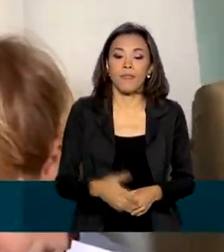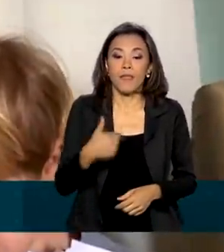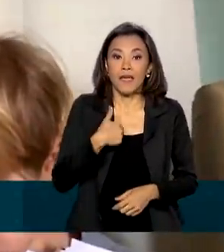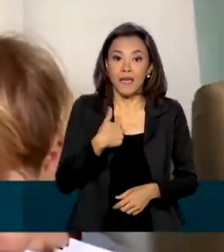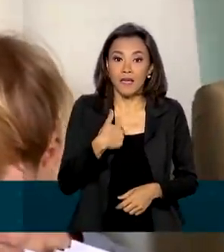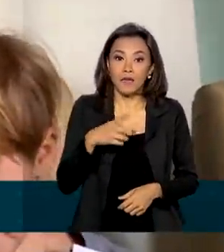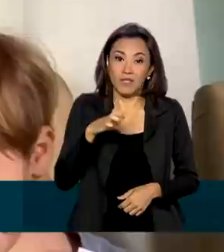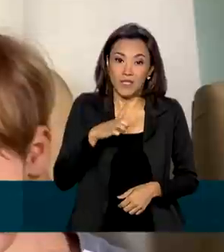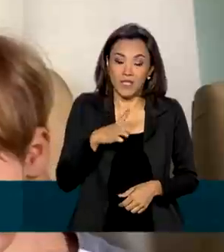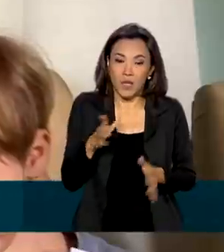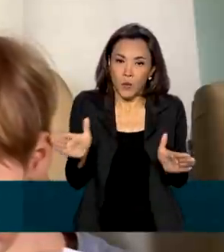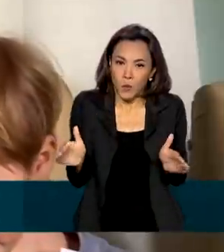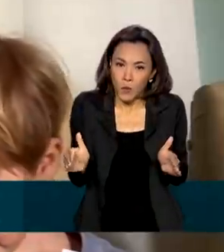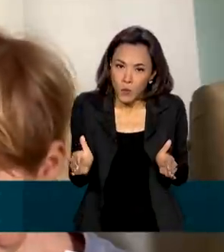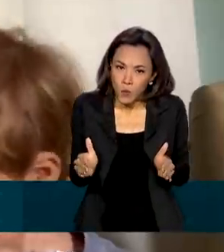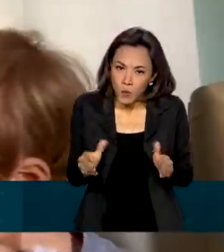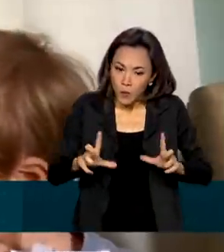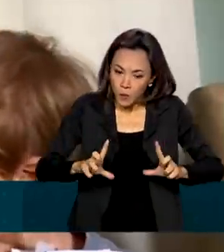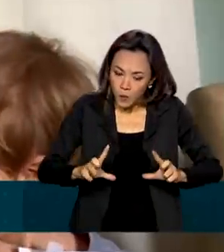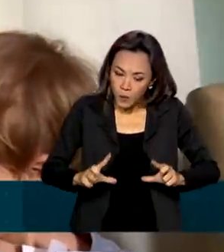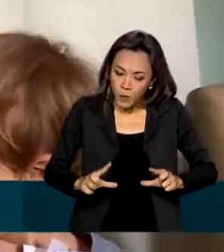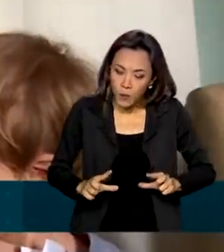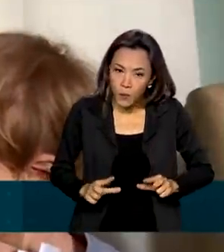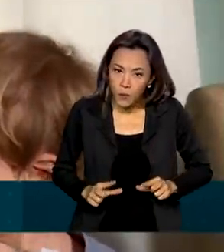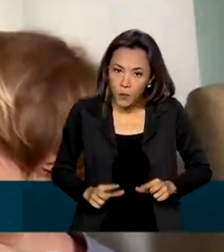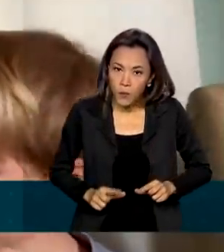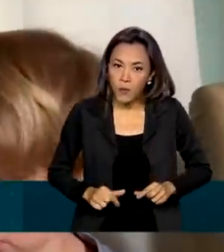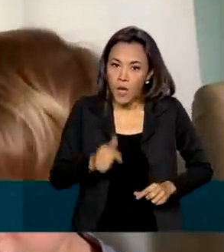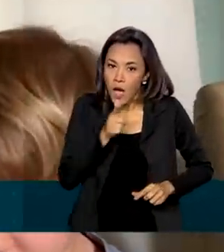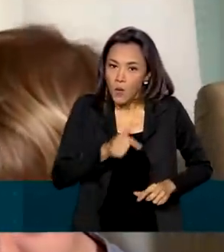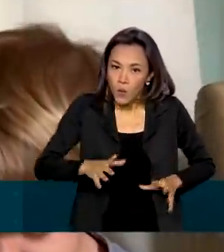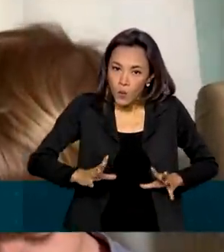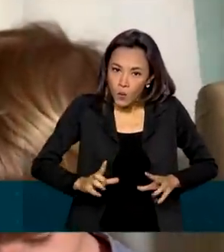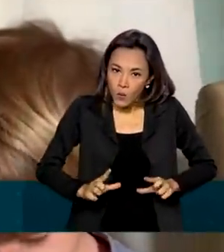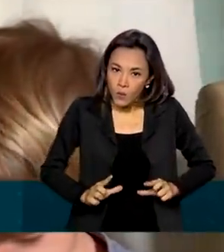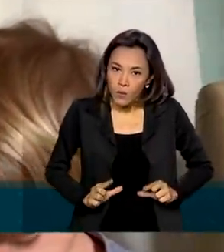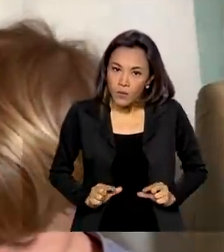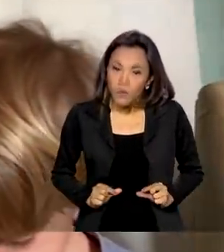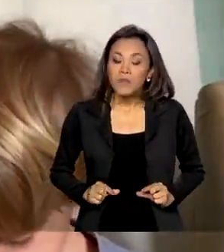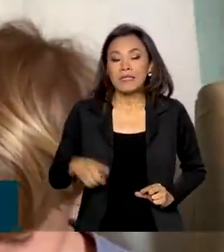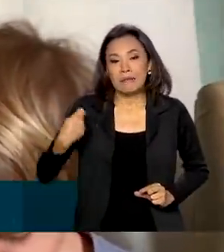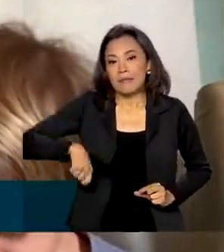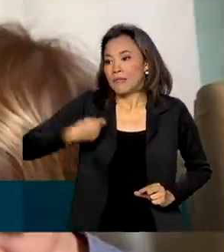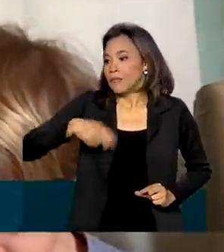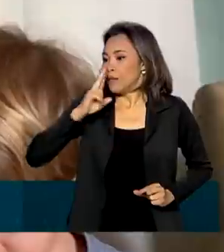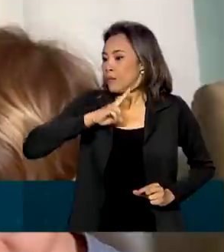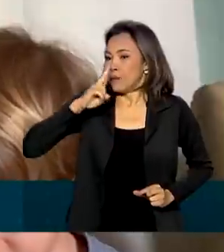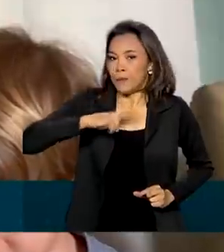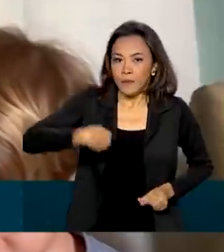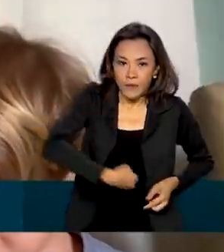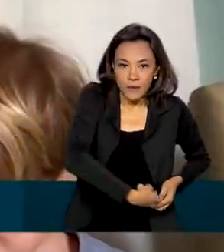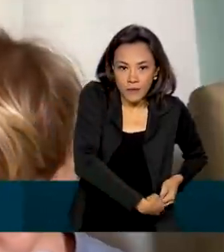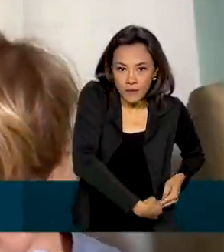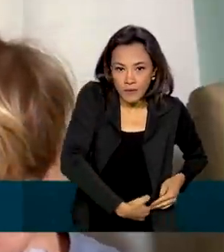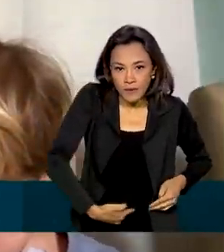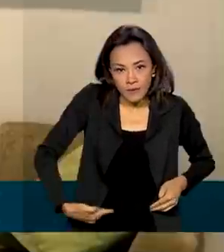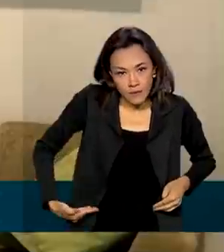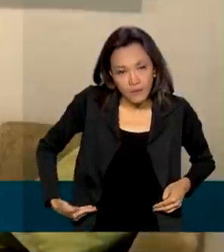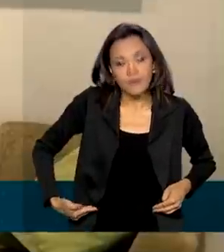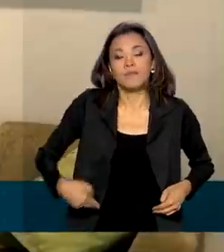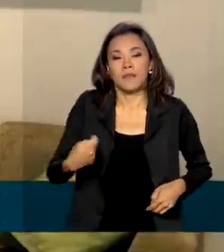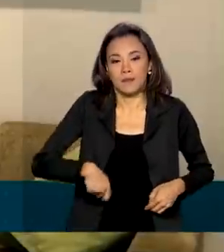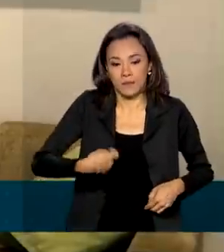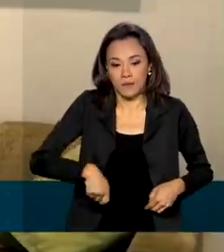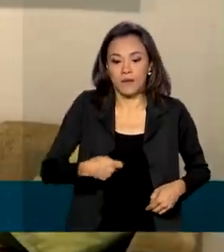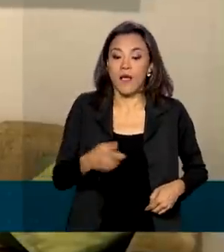acentuada do líquido amniótico. Então também tivemos que fazer uma cesárea de emergência também naquele mesmo dia.